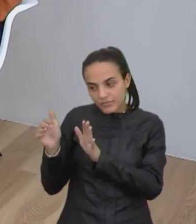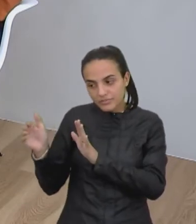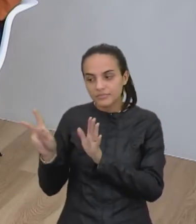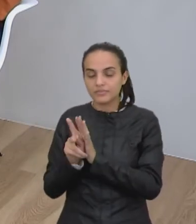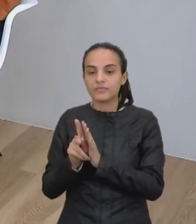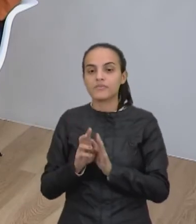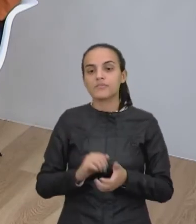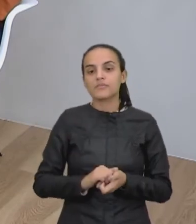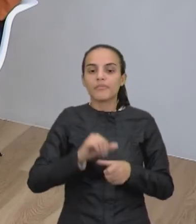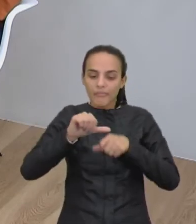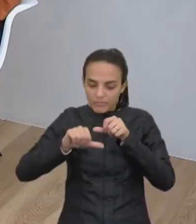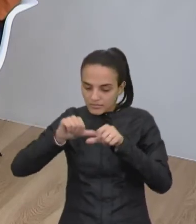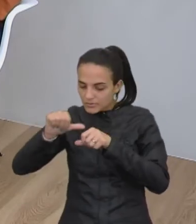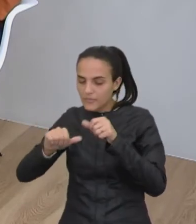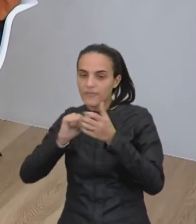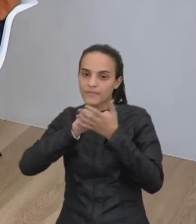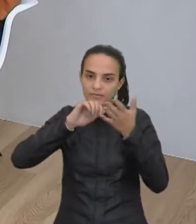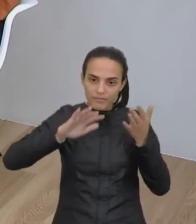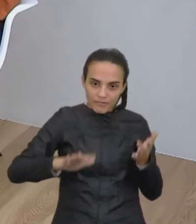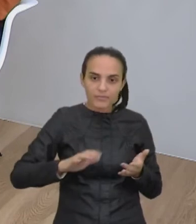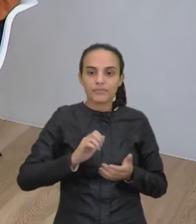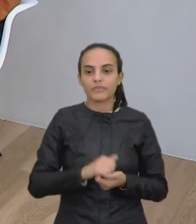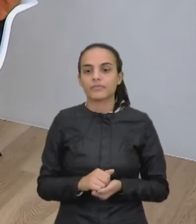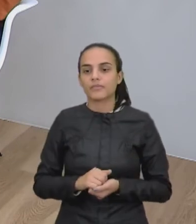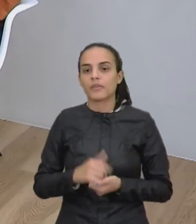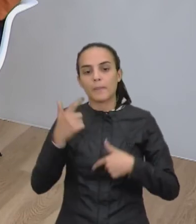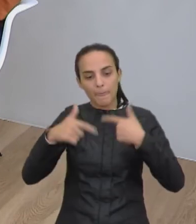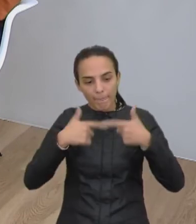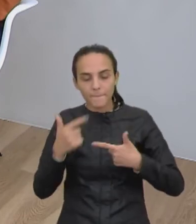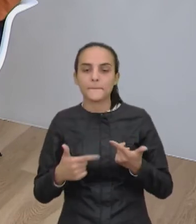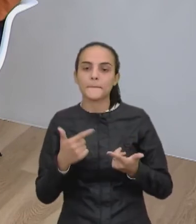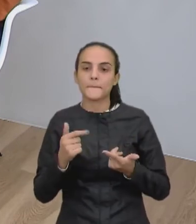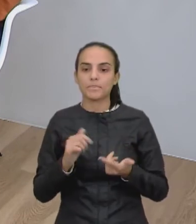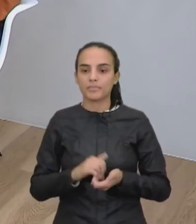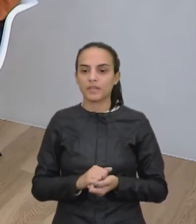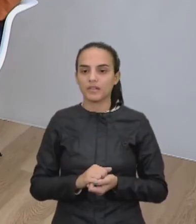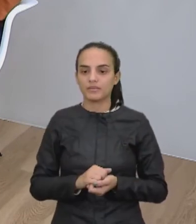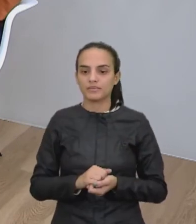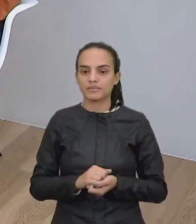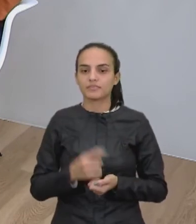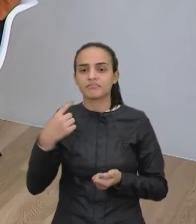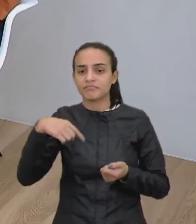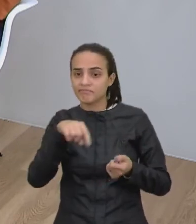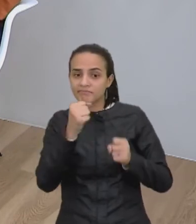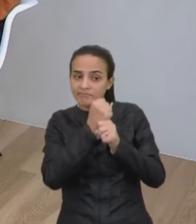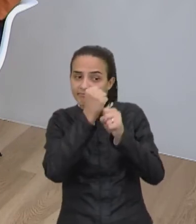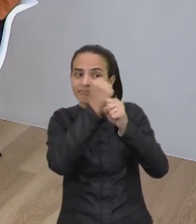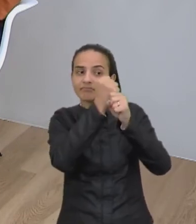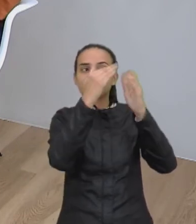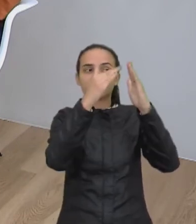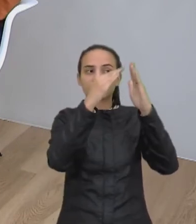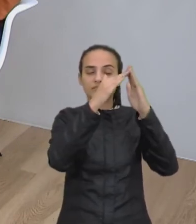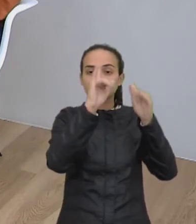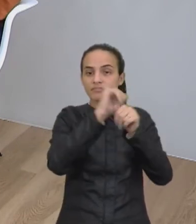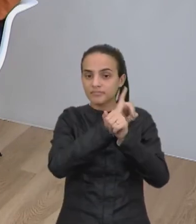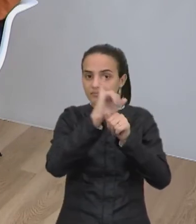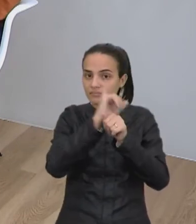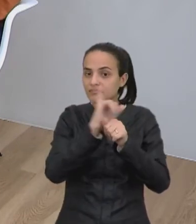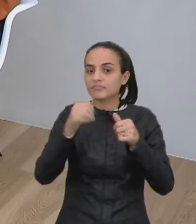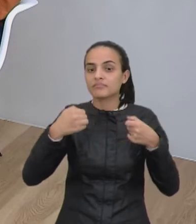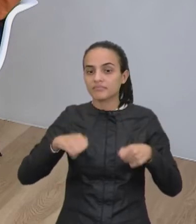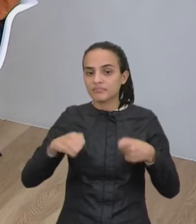né, alterando com as nossas atividades. Poxa, nós construímos casas, olha o quanto de recursos é